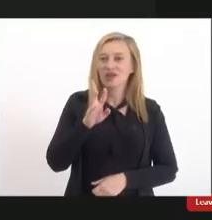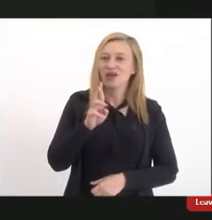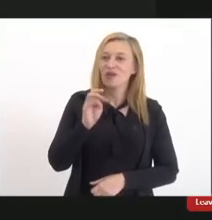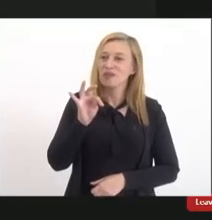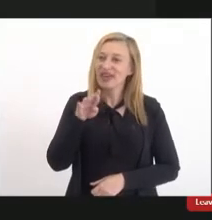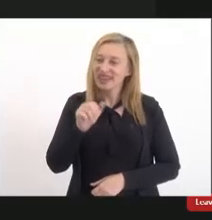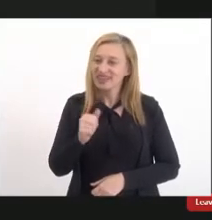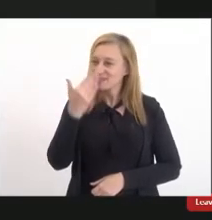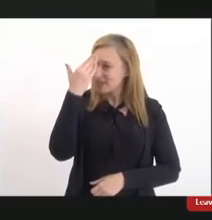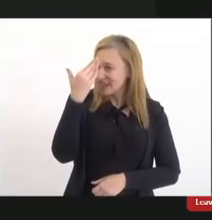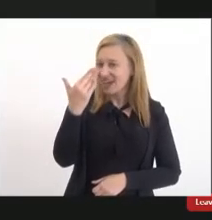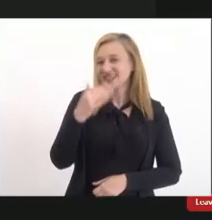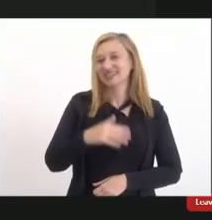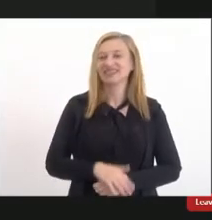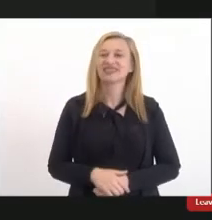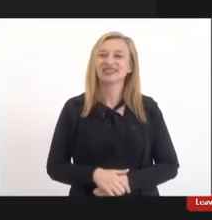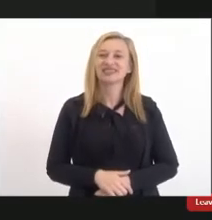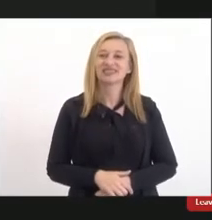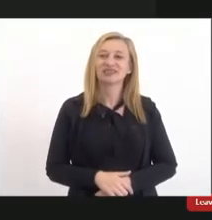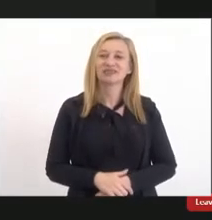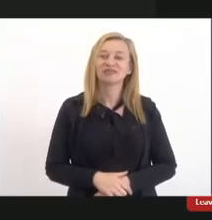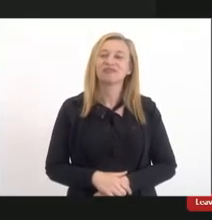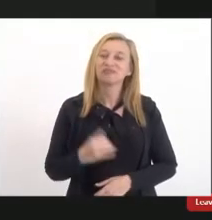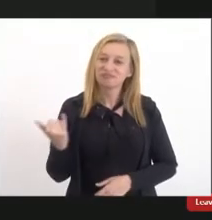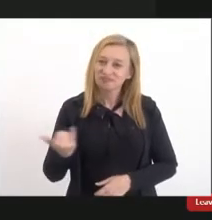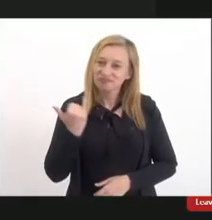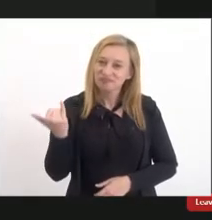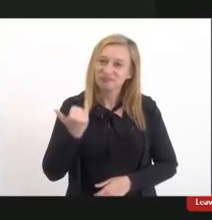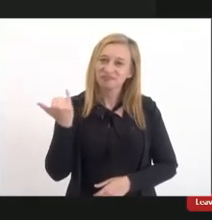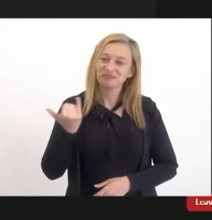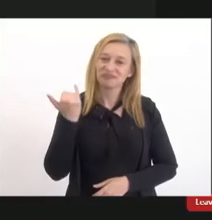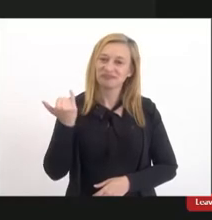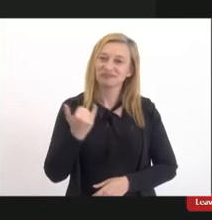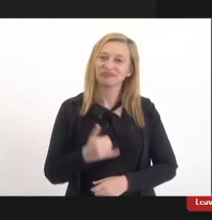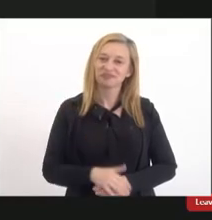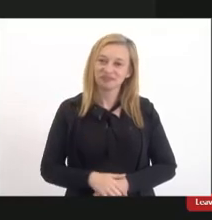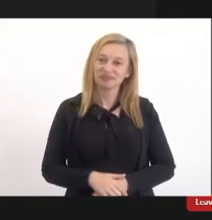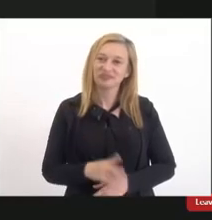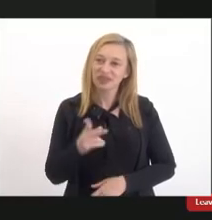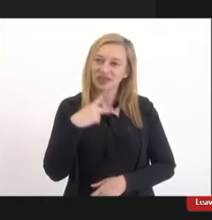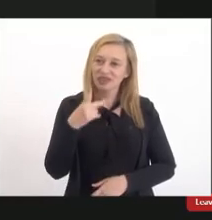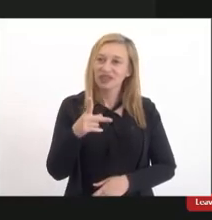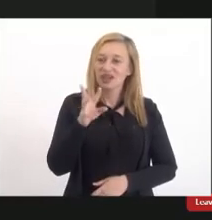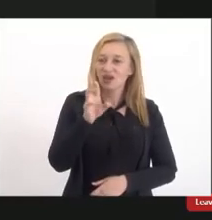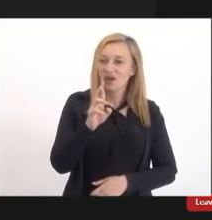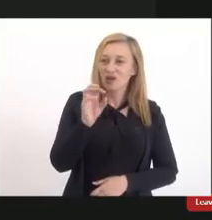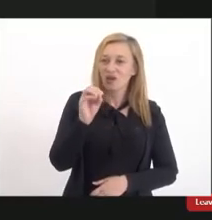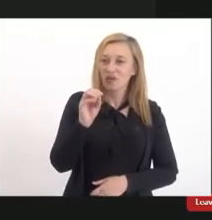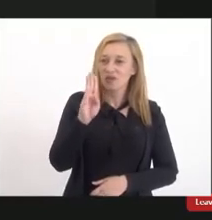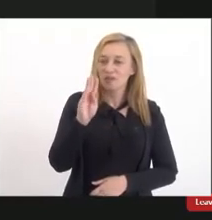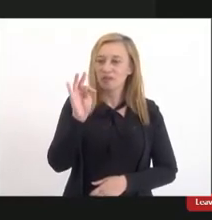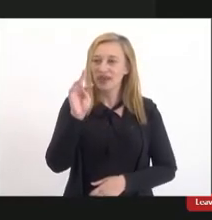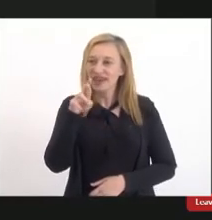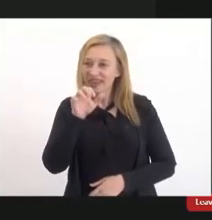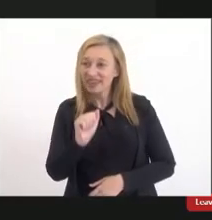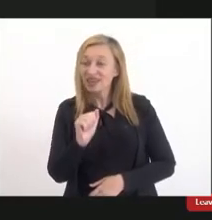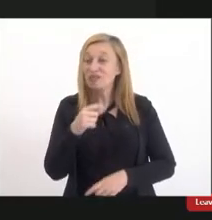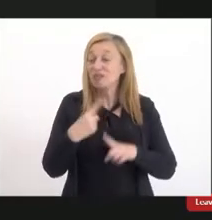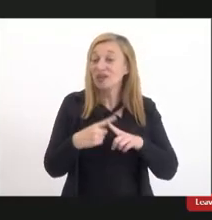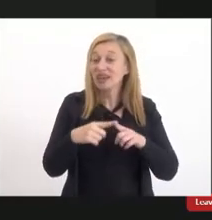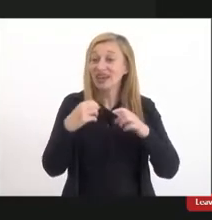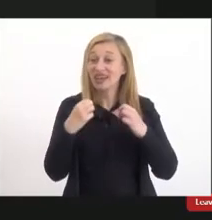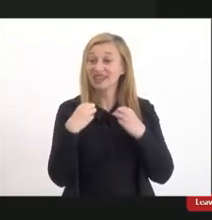obrigada demais né é importante a fala da Roberta porque essas